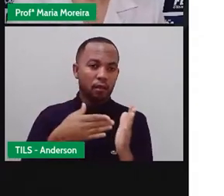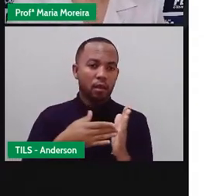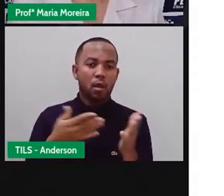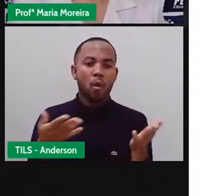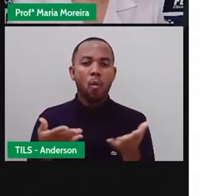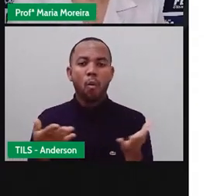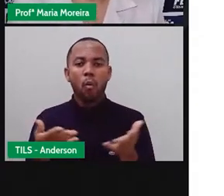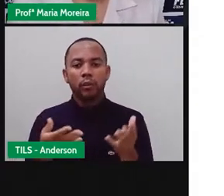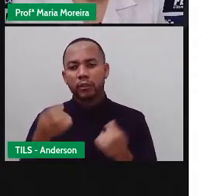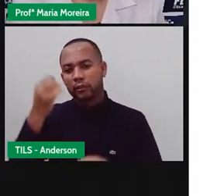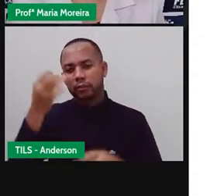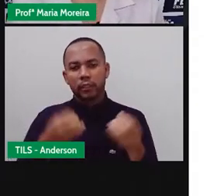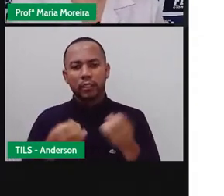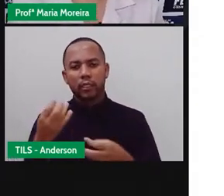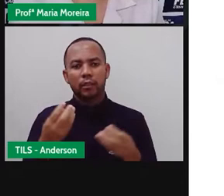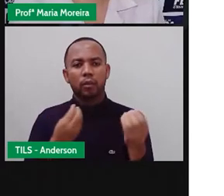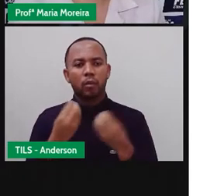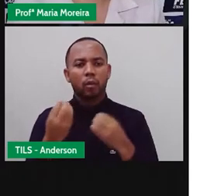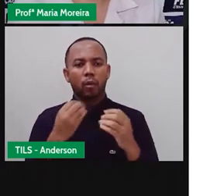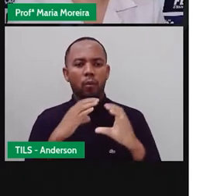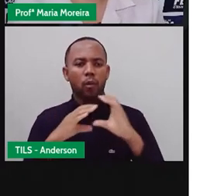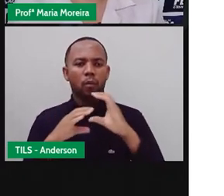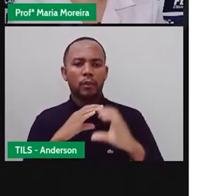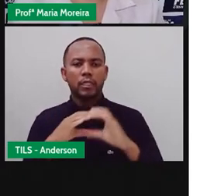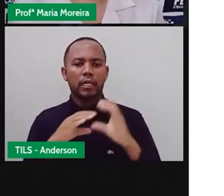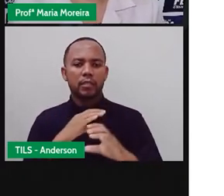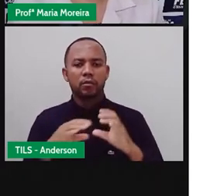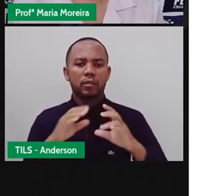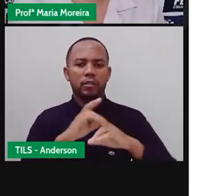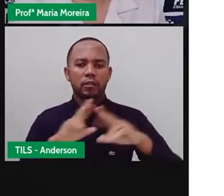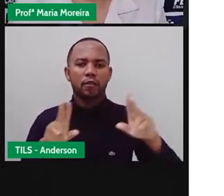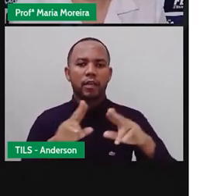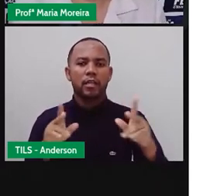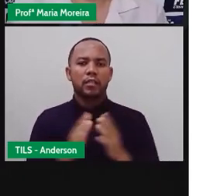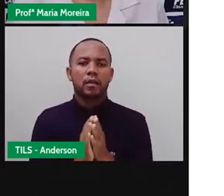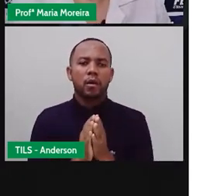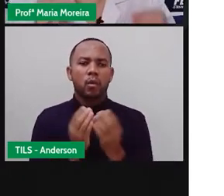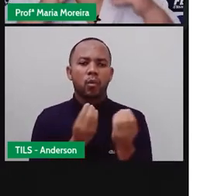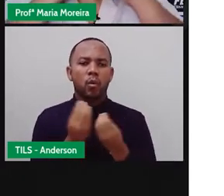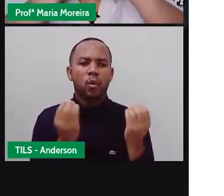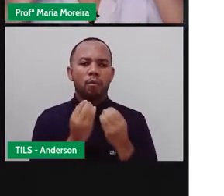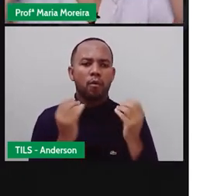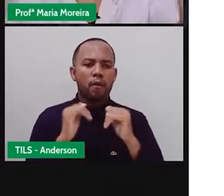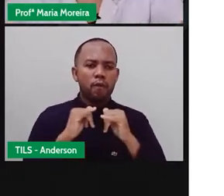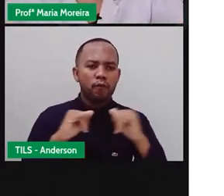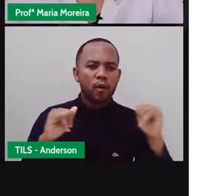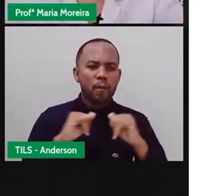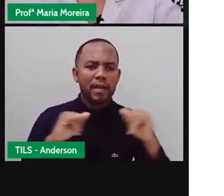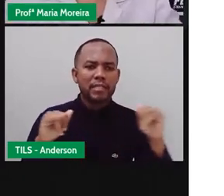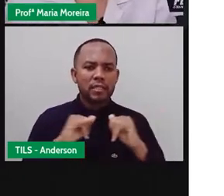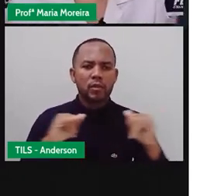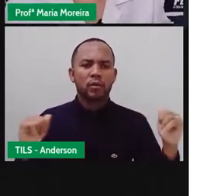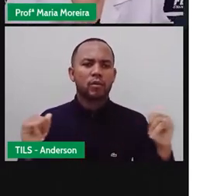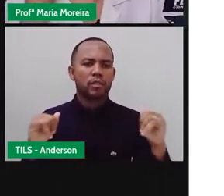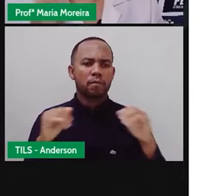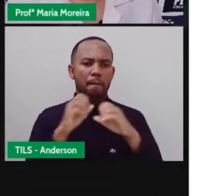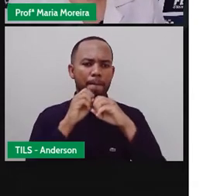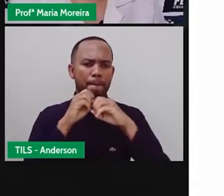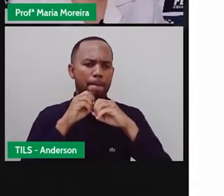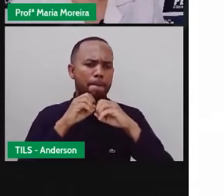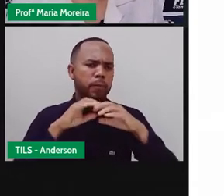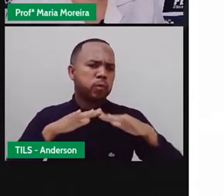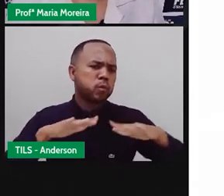comunicação, eles fazem o que? A difusão de informações. O que é uma difusão? É espalhar essa